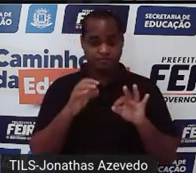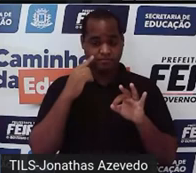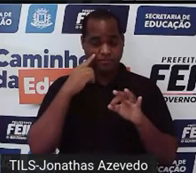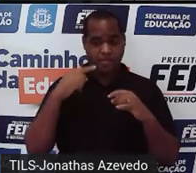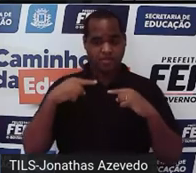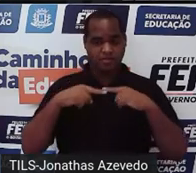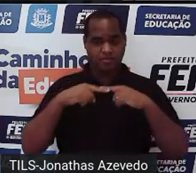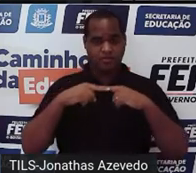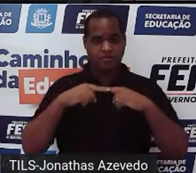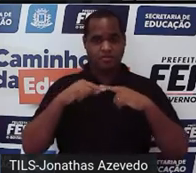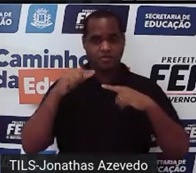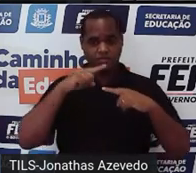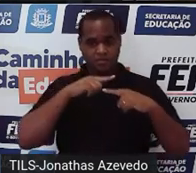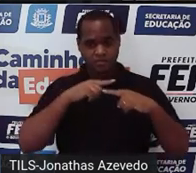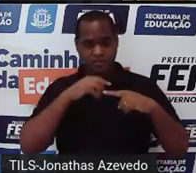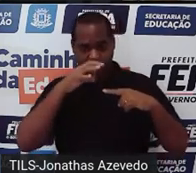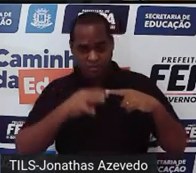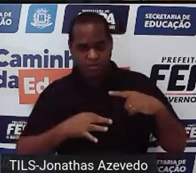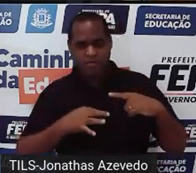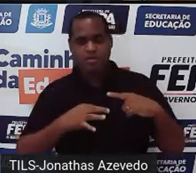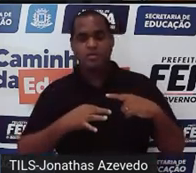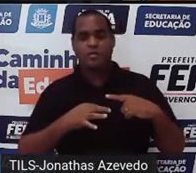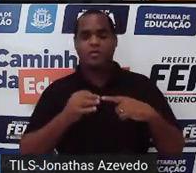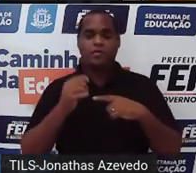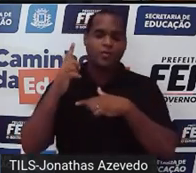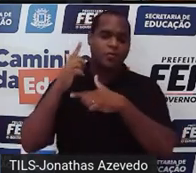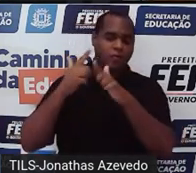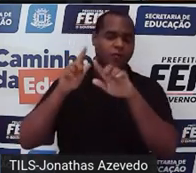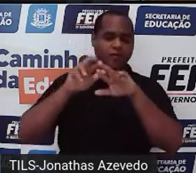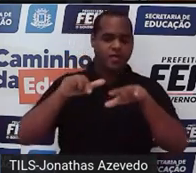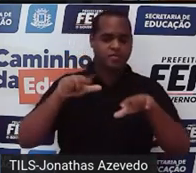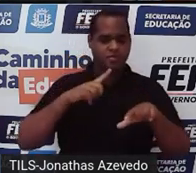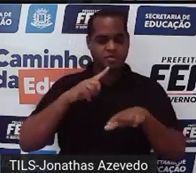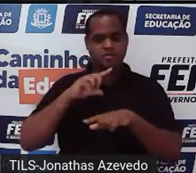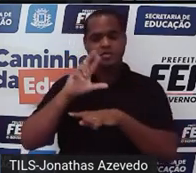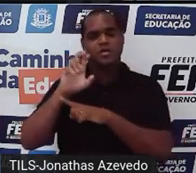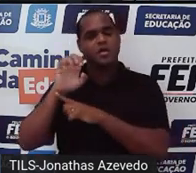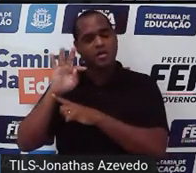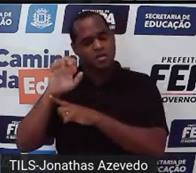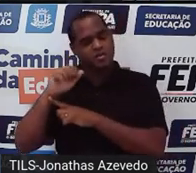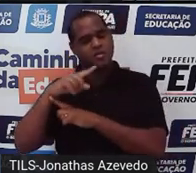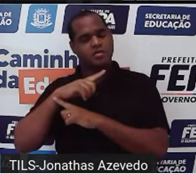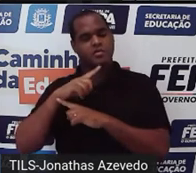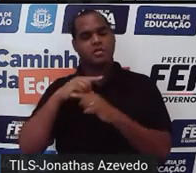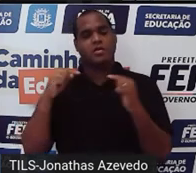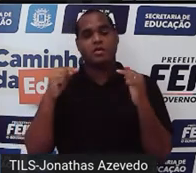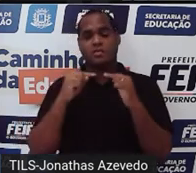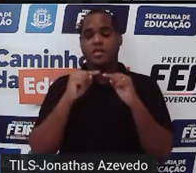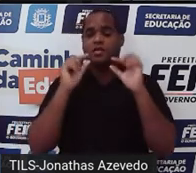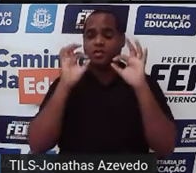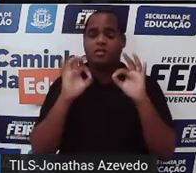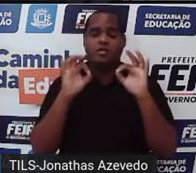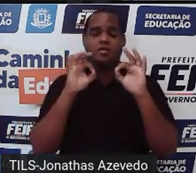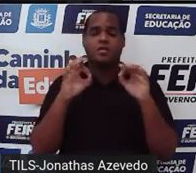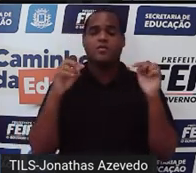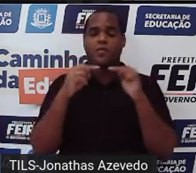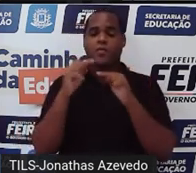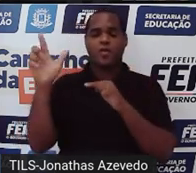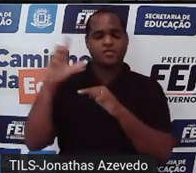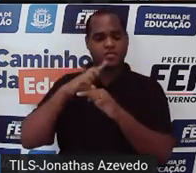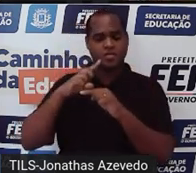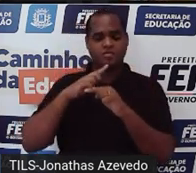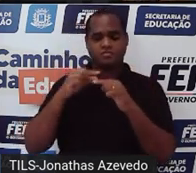fica por cima da outra todos os pontos de uma reta vai ser pontos da outra que está embaixo